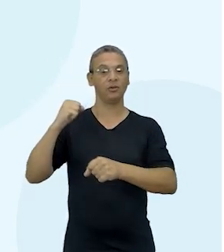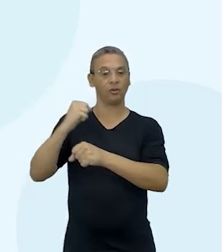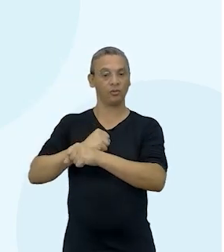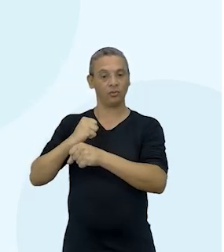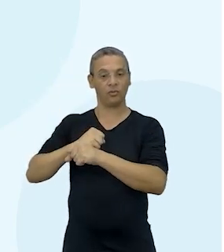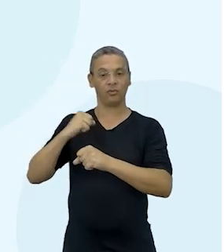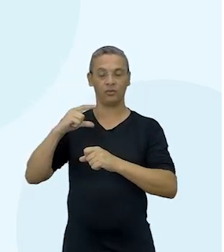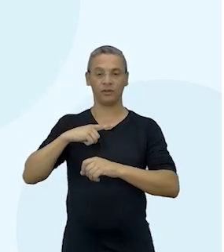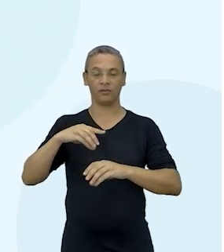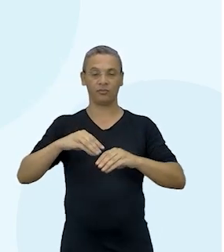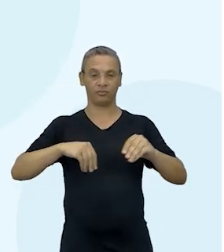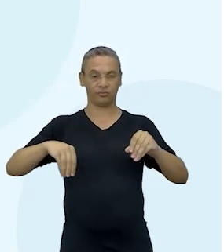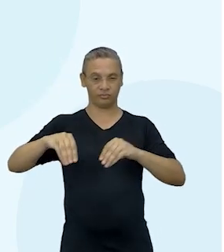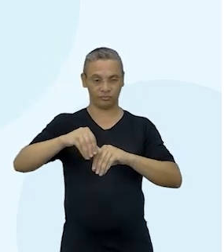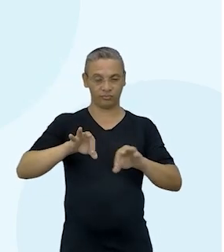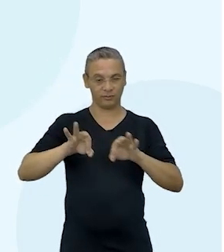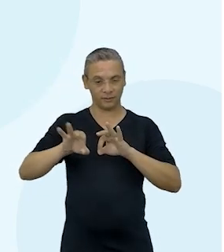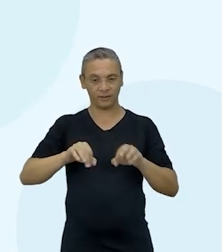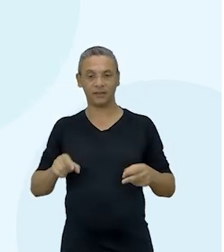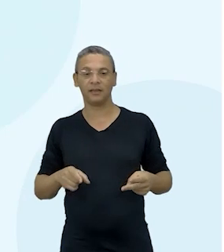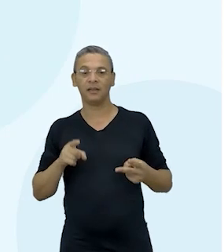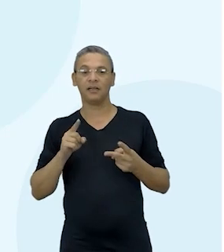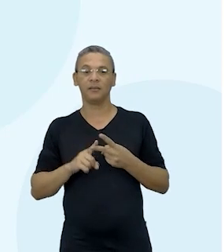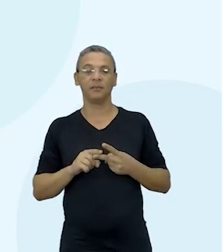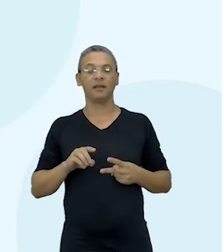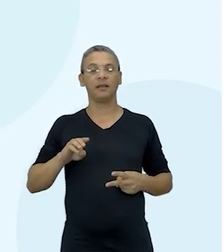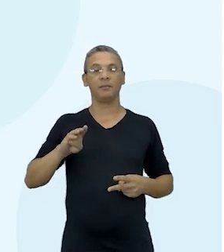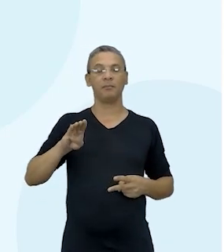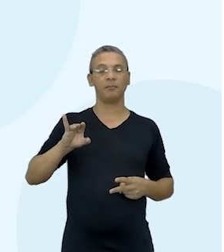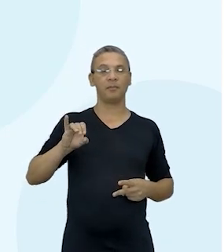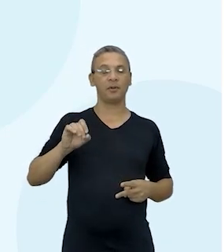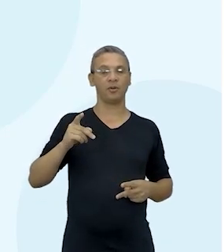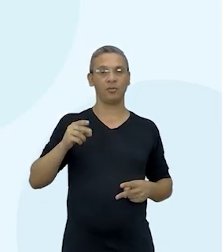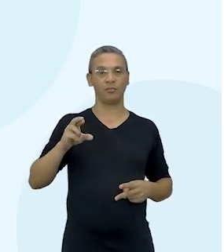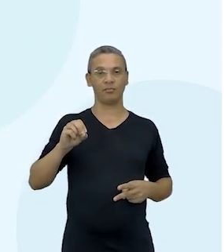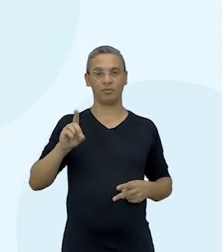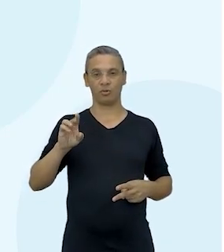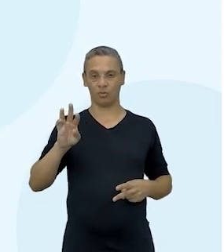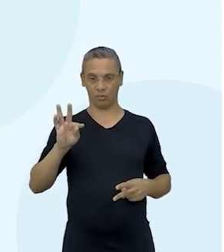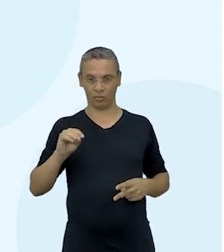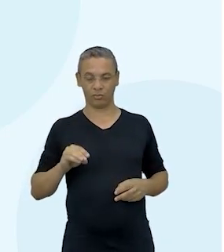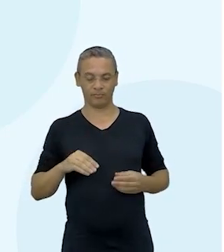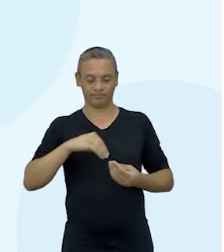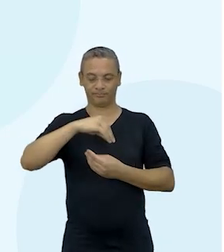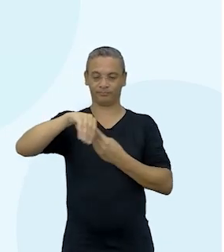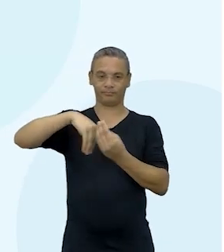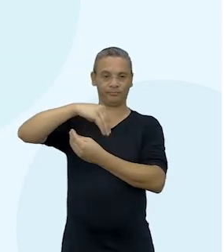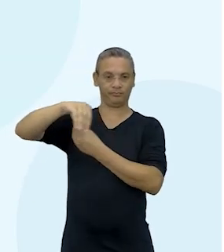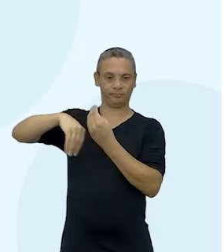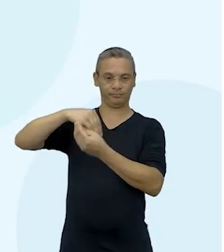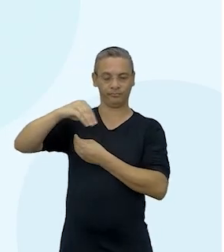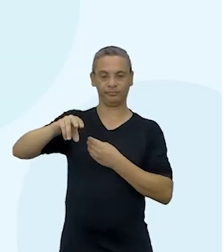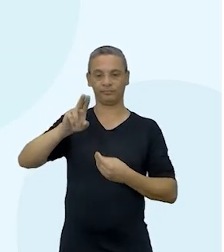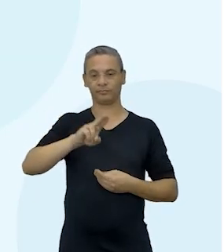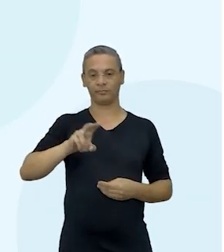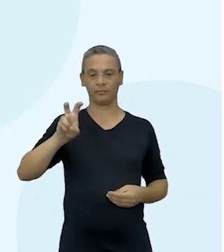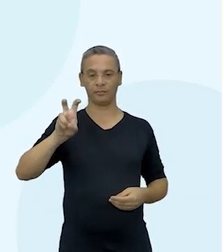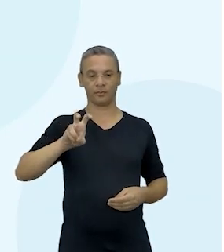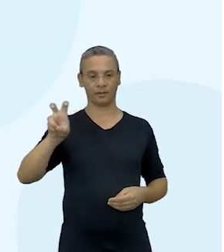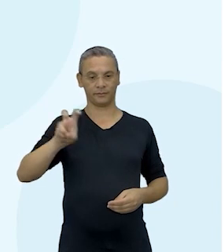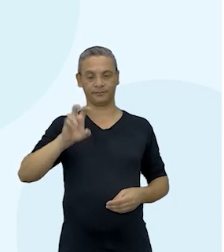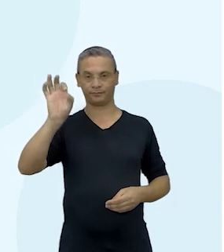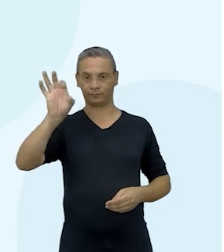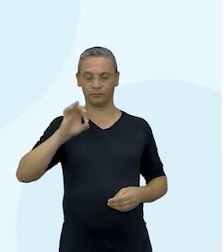concreto manufaturado e um bioproduto de carvoarias. A mistura usando concreto consiste em 55